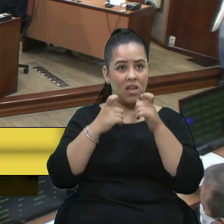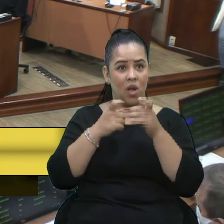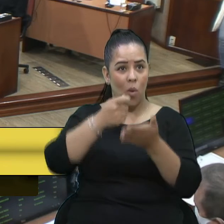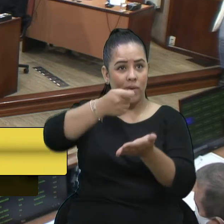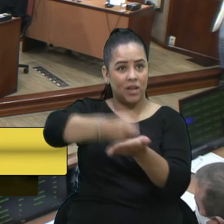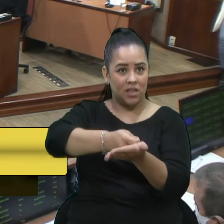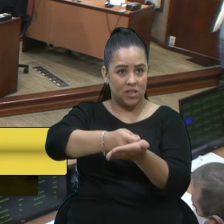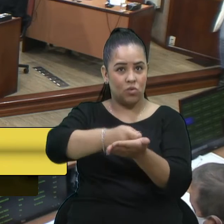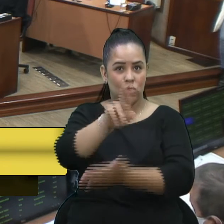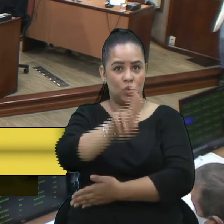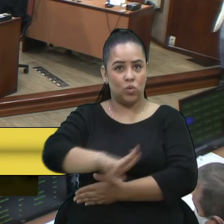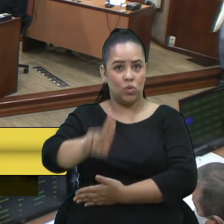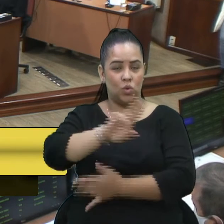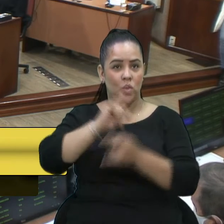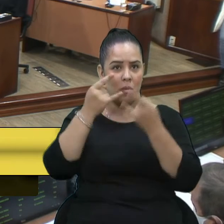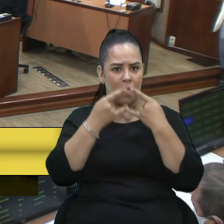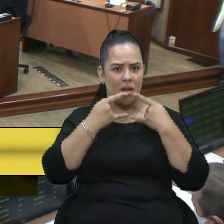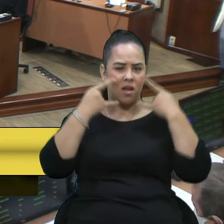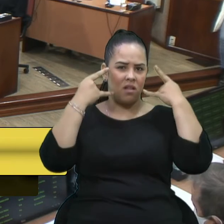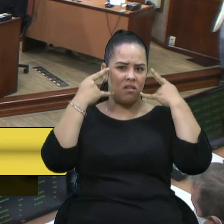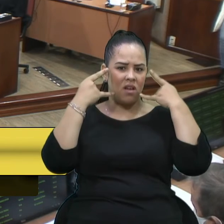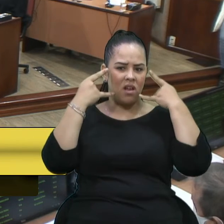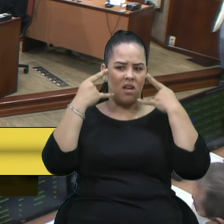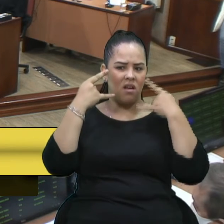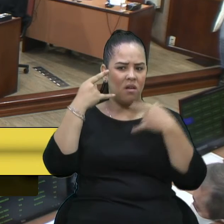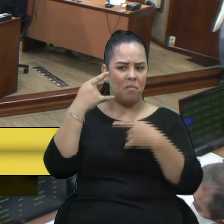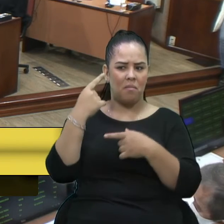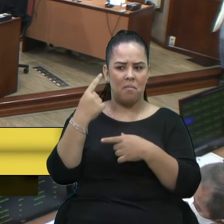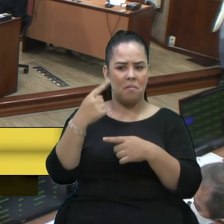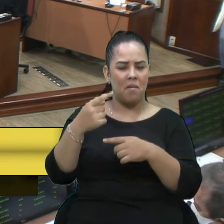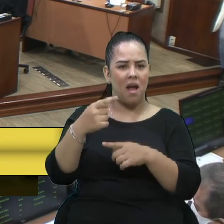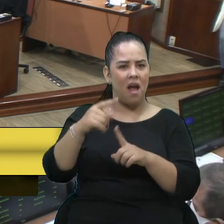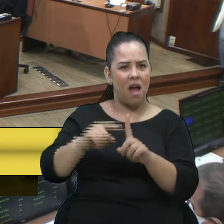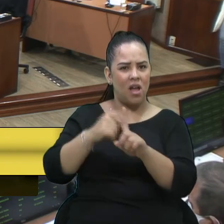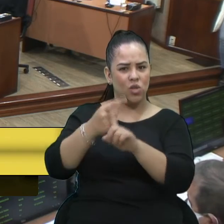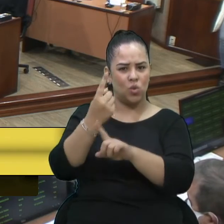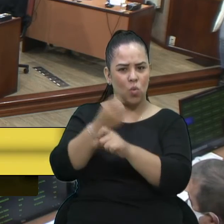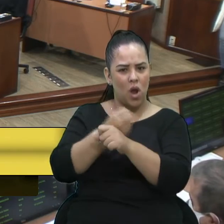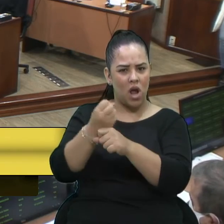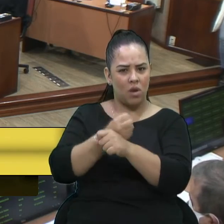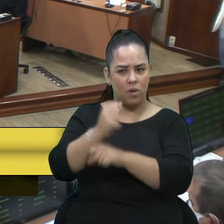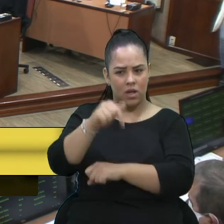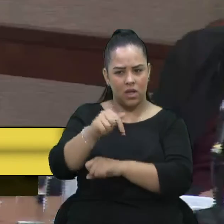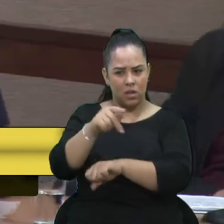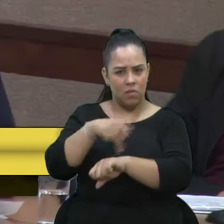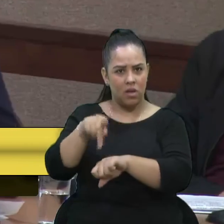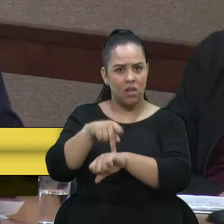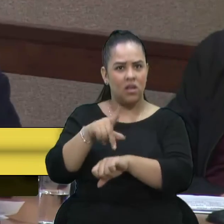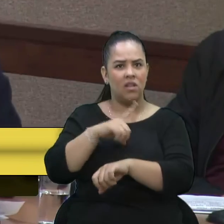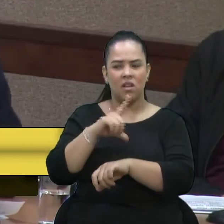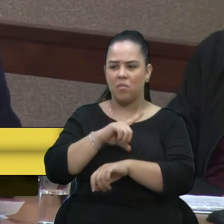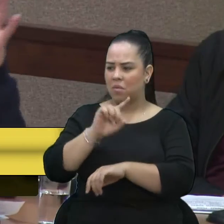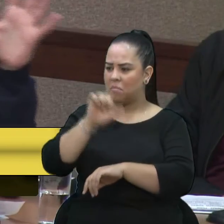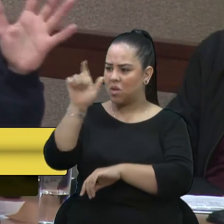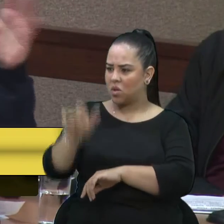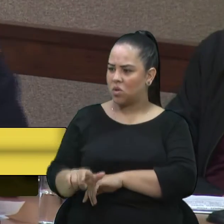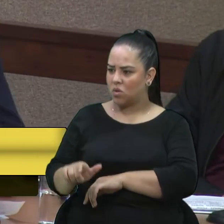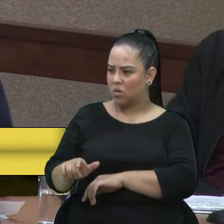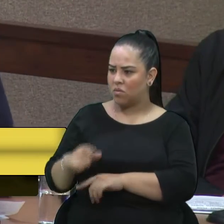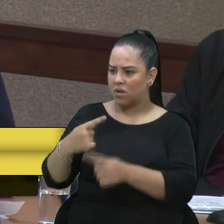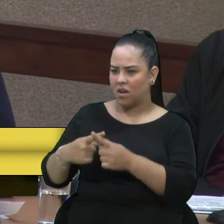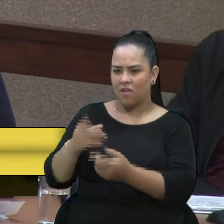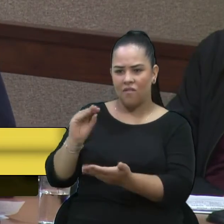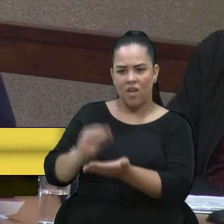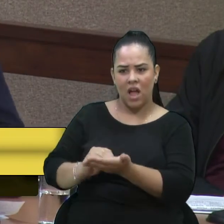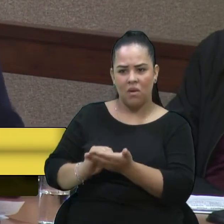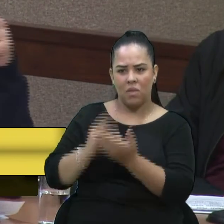há mais de ano no nosso país. E eu notei um discurso de uma sindicalista da parte do CEPER dizendo que faltam máscaras